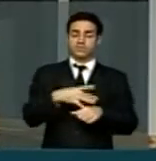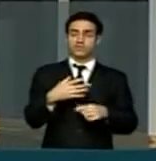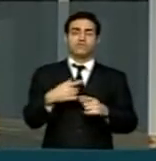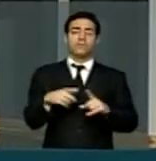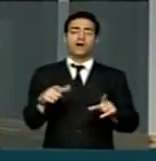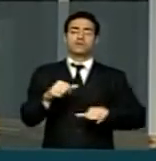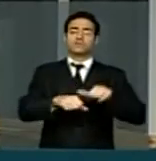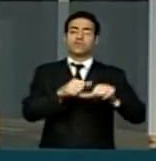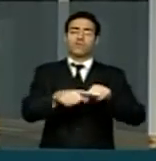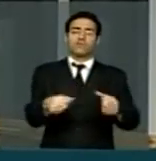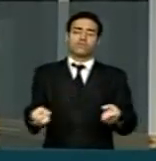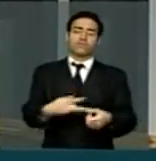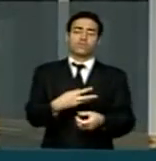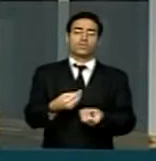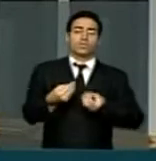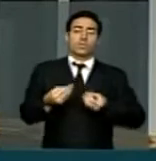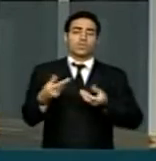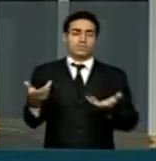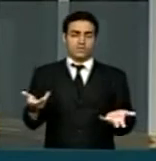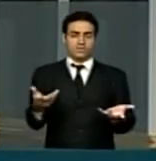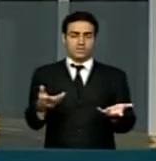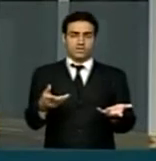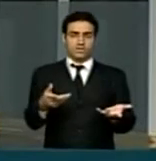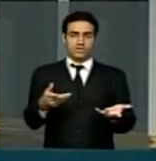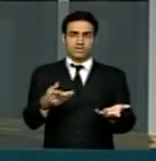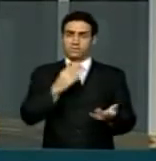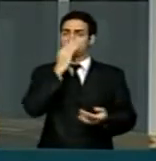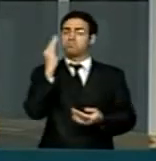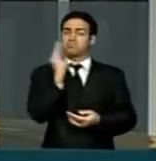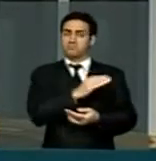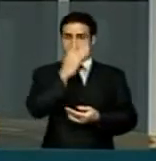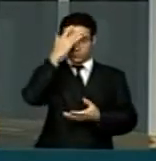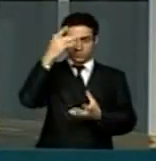maneira? Rebentando com os velhos?